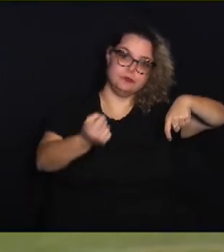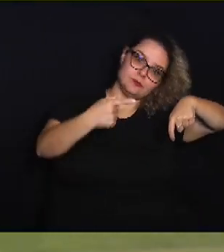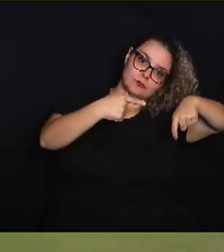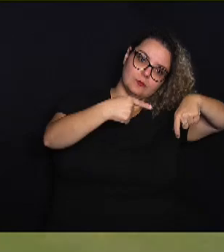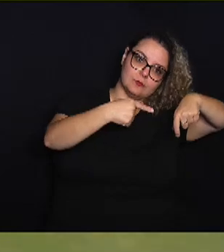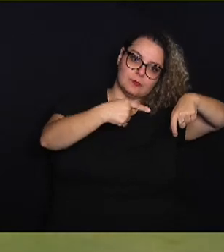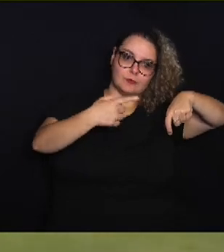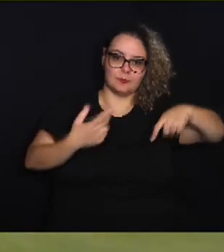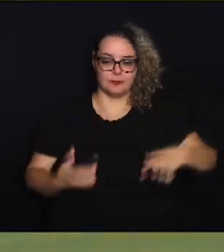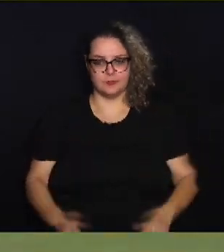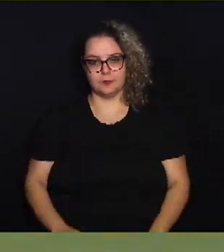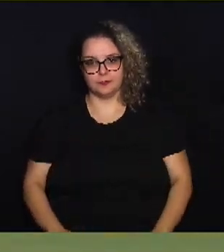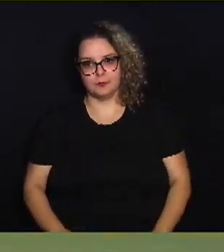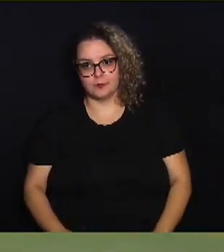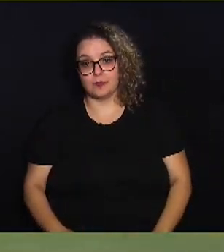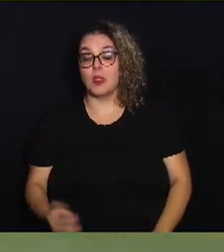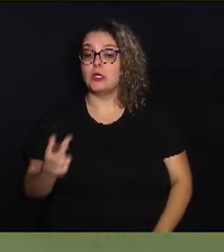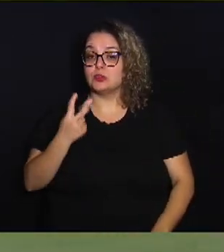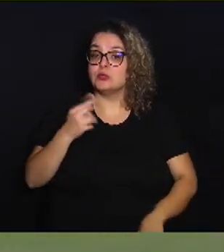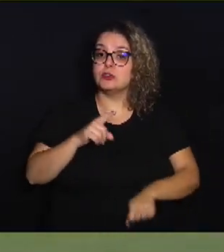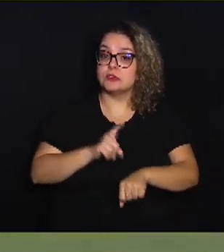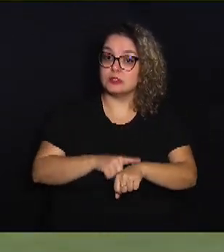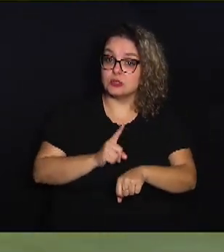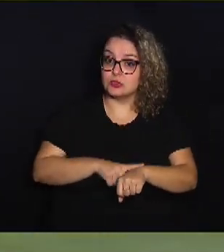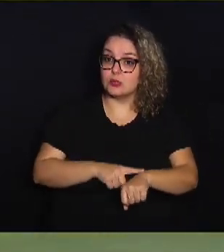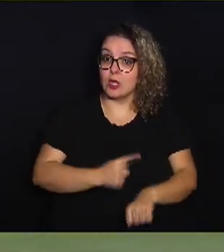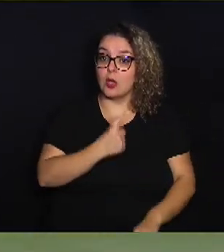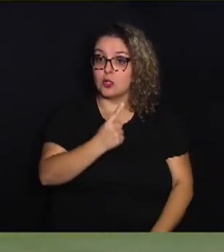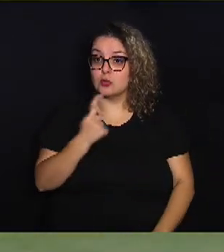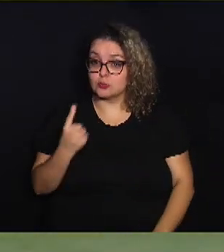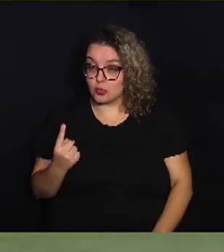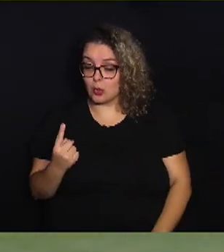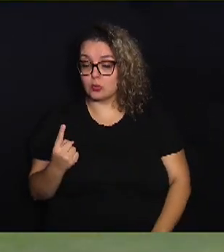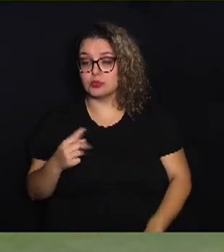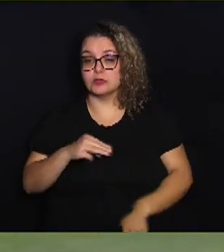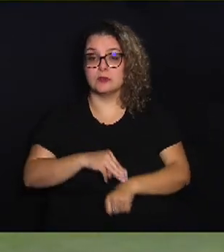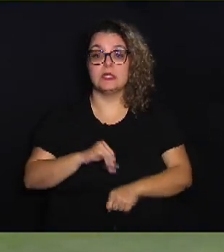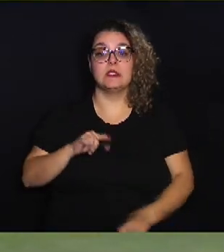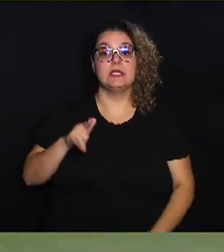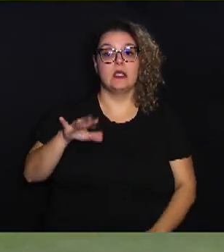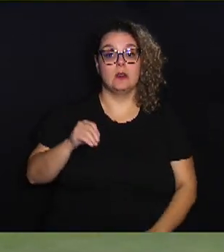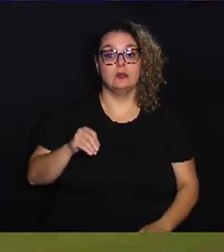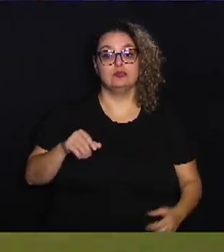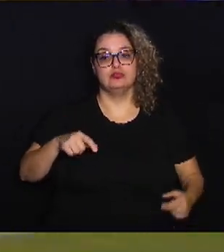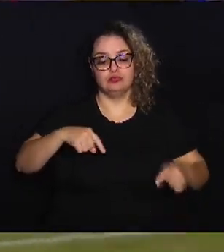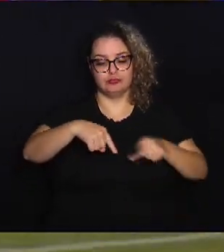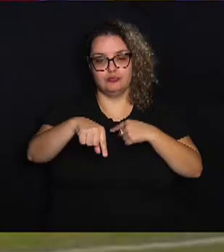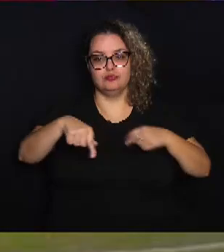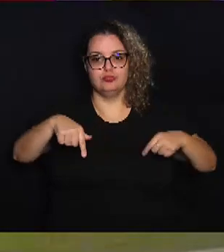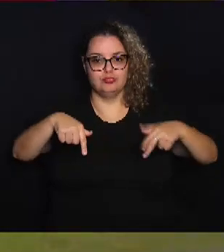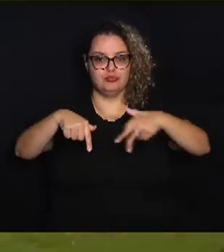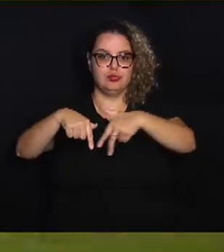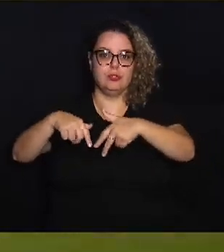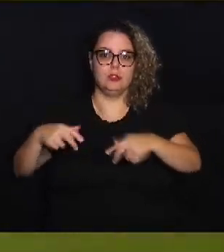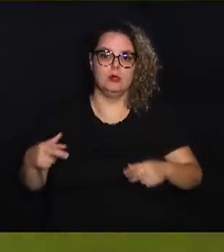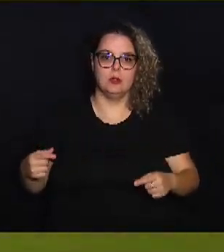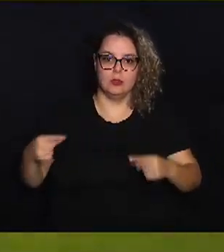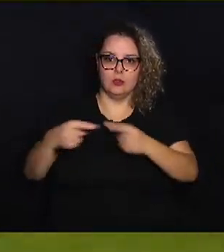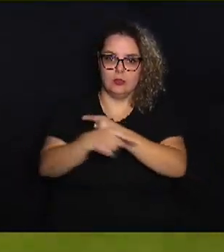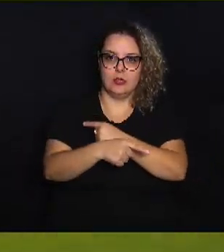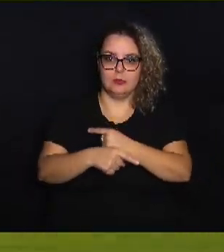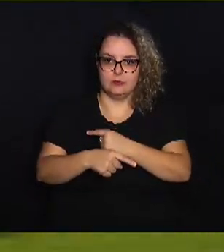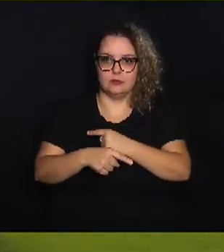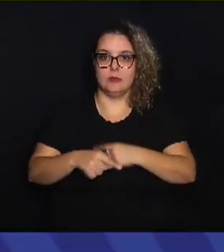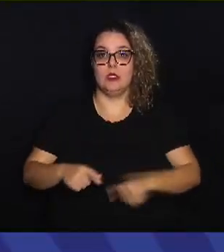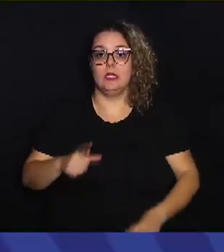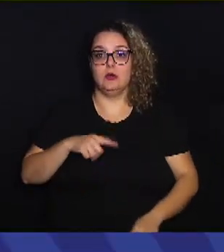por cima. No segundo tempo, logo aos 11 minutos, Iago invadiu a área e cruzou. Jean Imer deu este